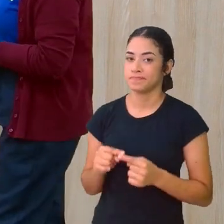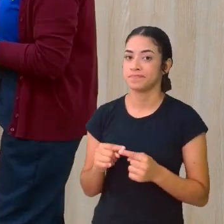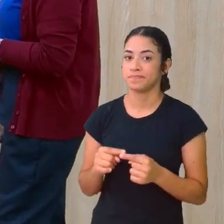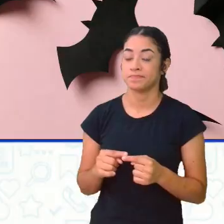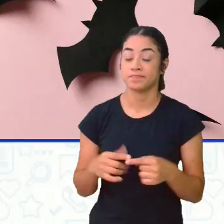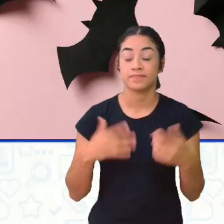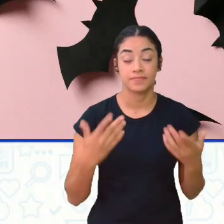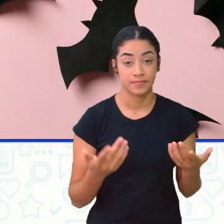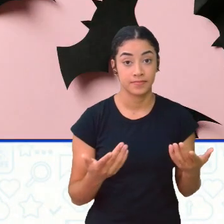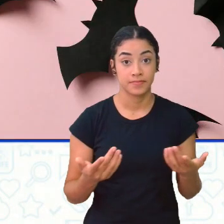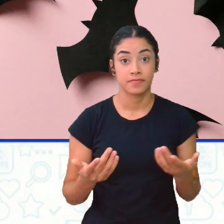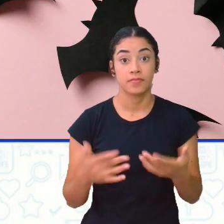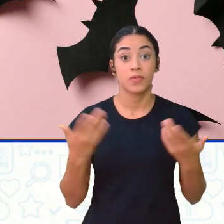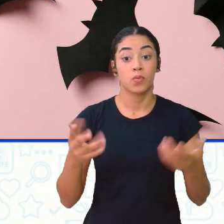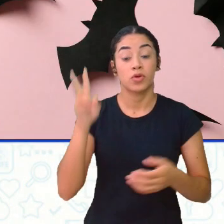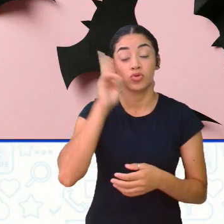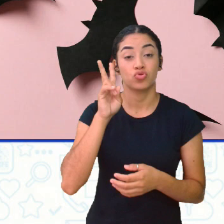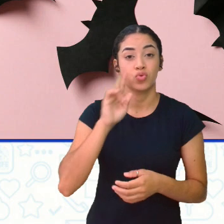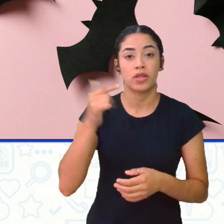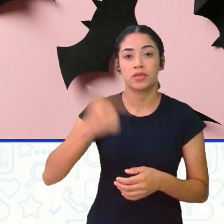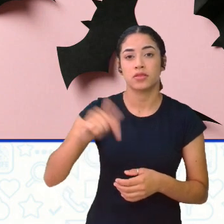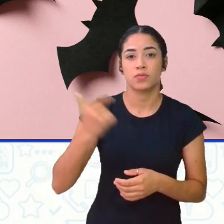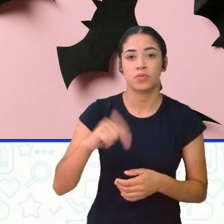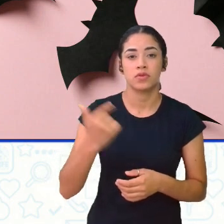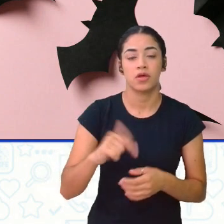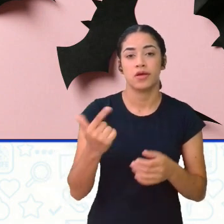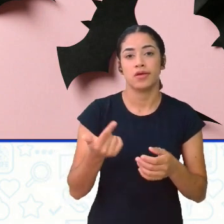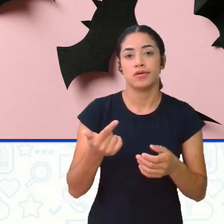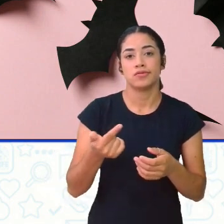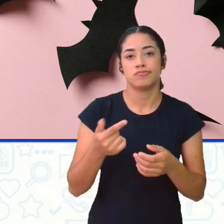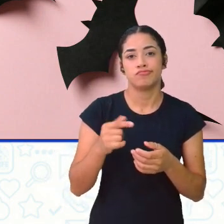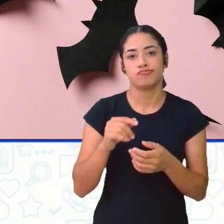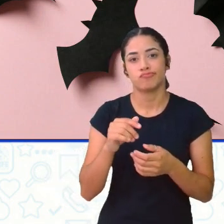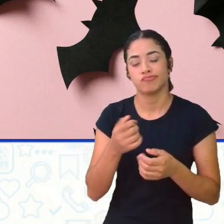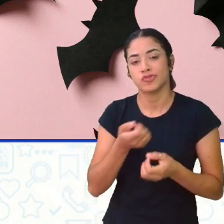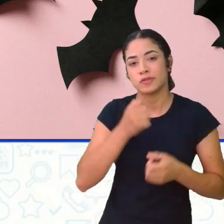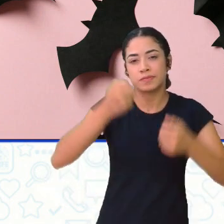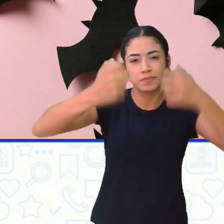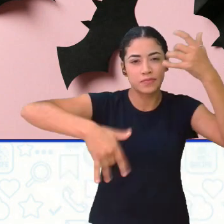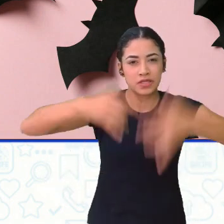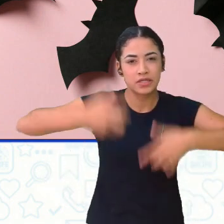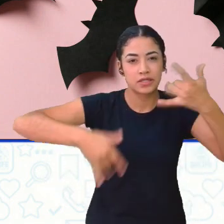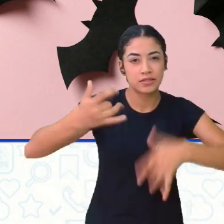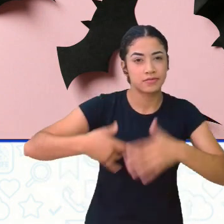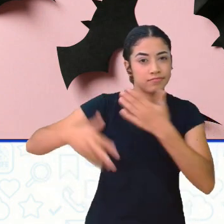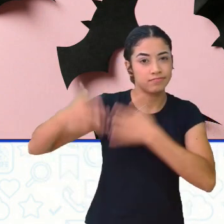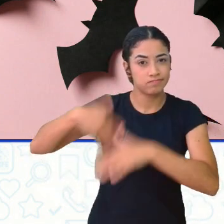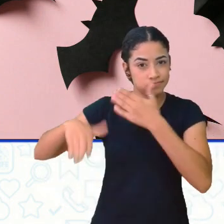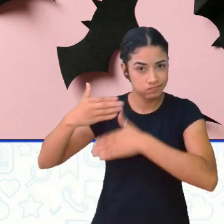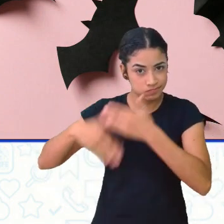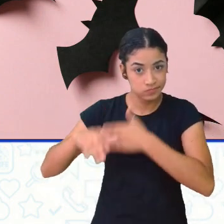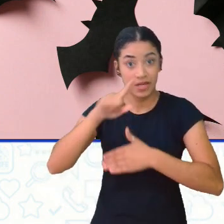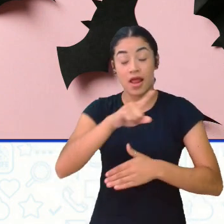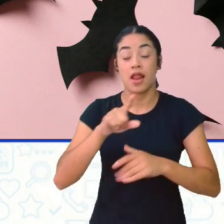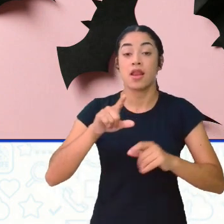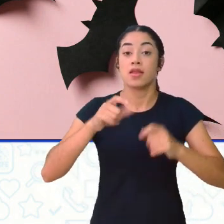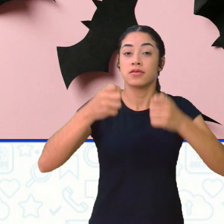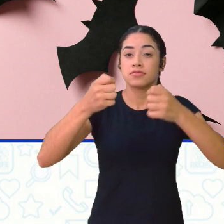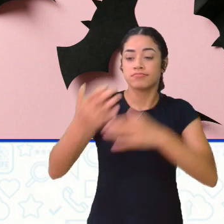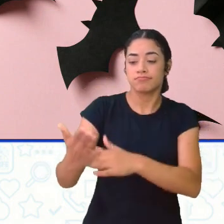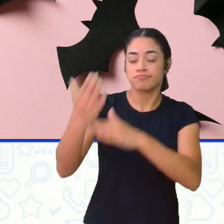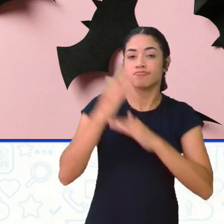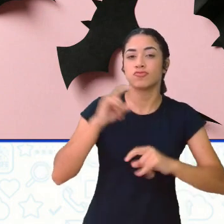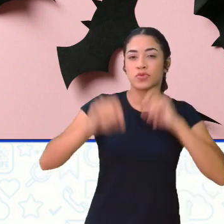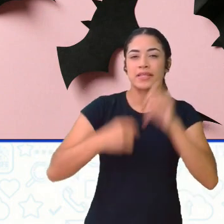Embora a história Não utilize nenhum Argumento biológico Com respaldo científico Ele nos ajuda Ela nos ajuda A entender